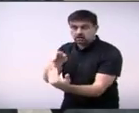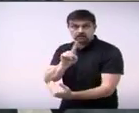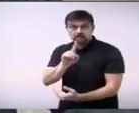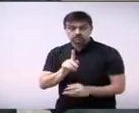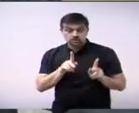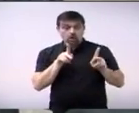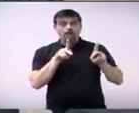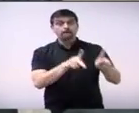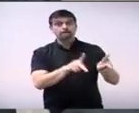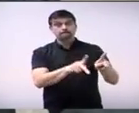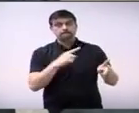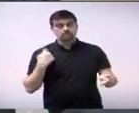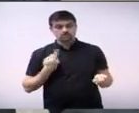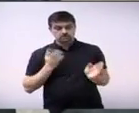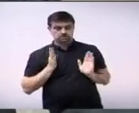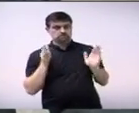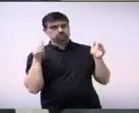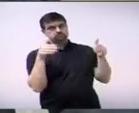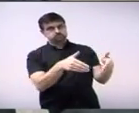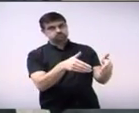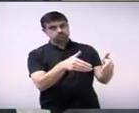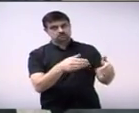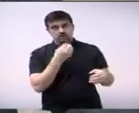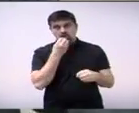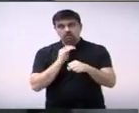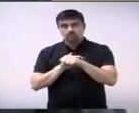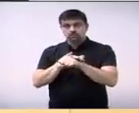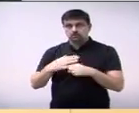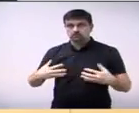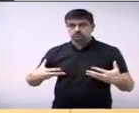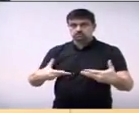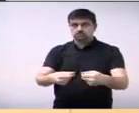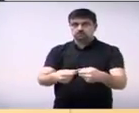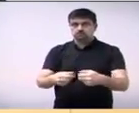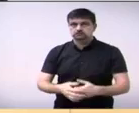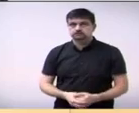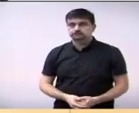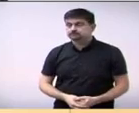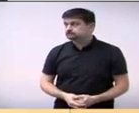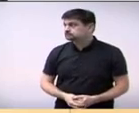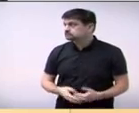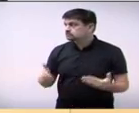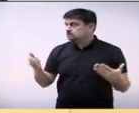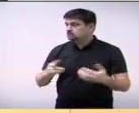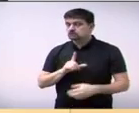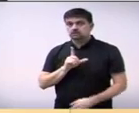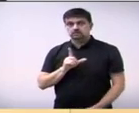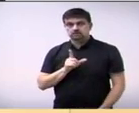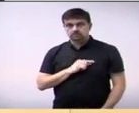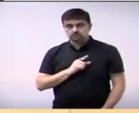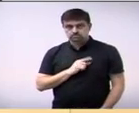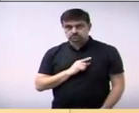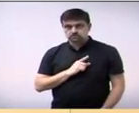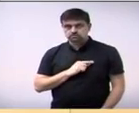favorecer o povo. Então, meu muito obrigado e uma boa noite a todos. Com a palavra o vereador Cristóvão de Campos.